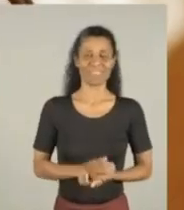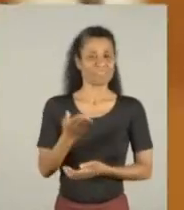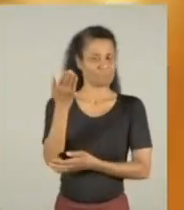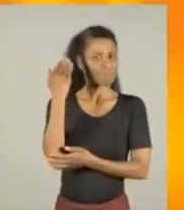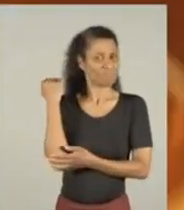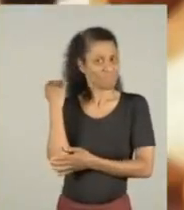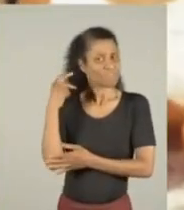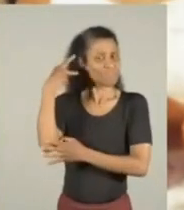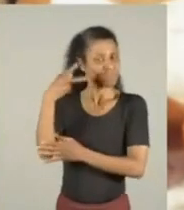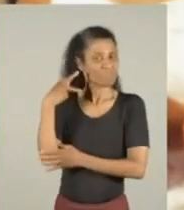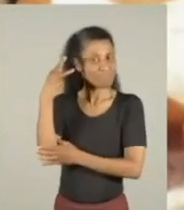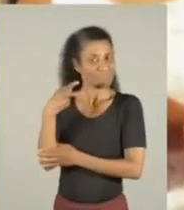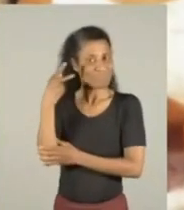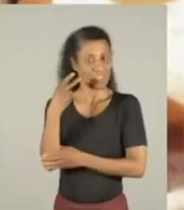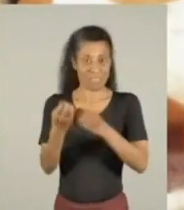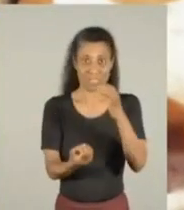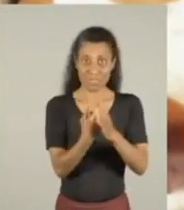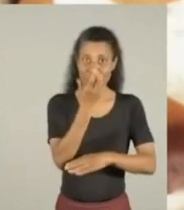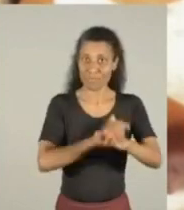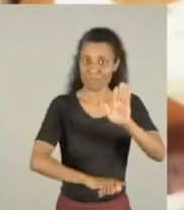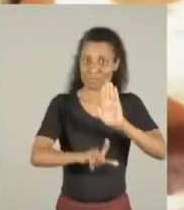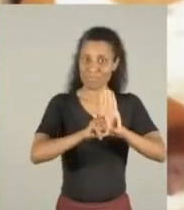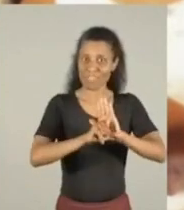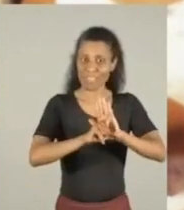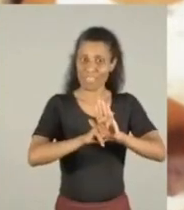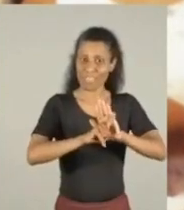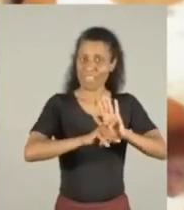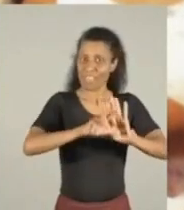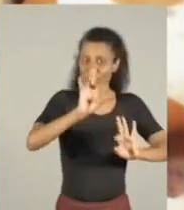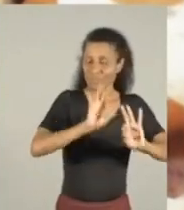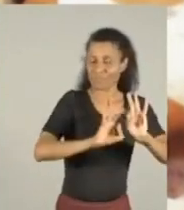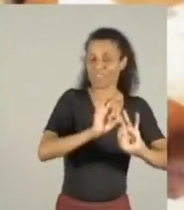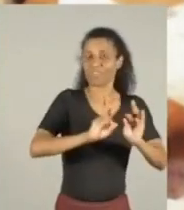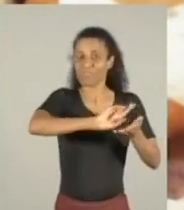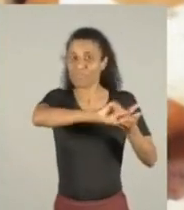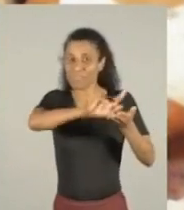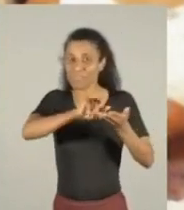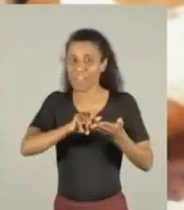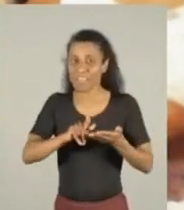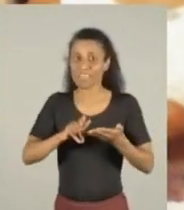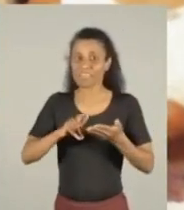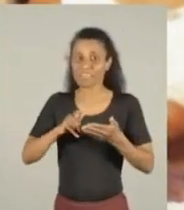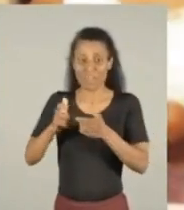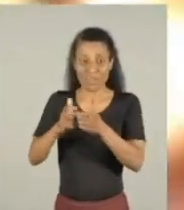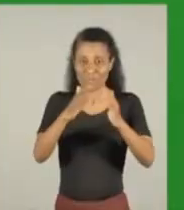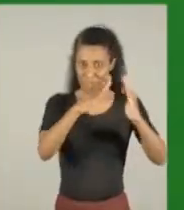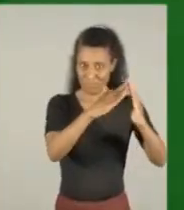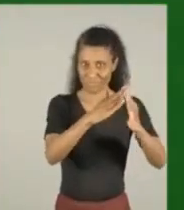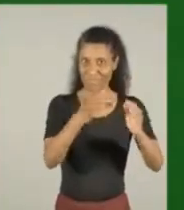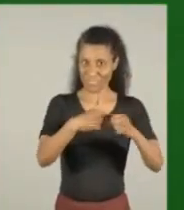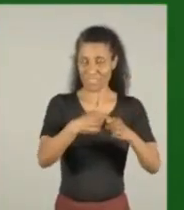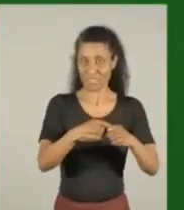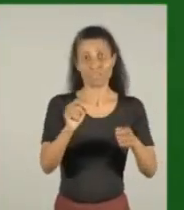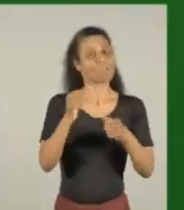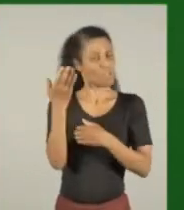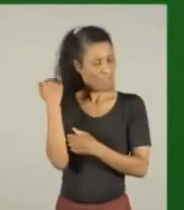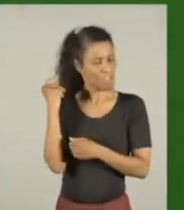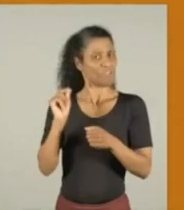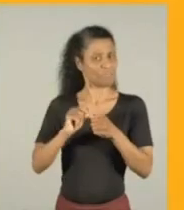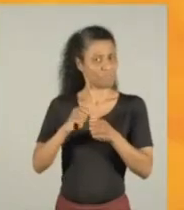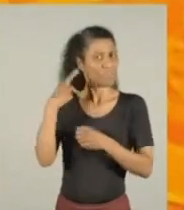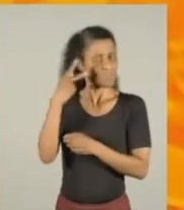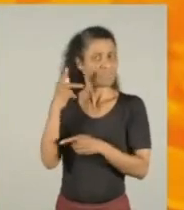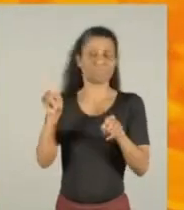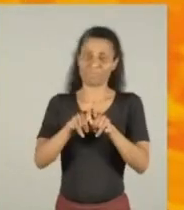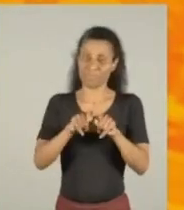Como vereador, Melo foi autor de lei que regularizou milhares de moradias em toda a cidade. O Melo fez como